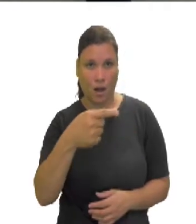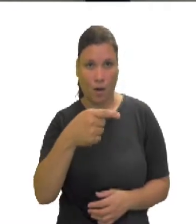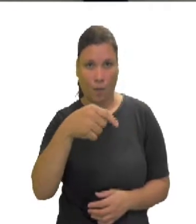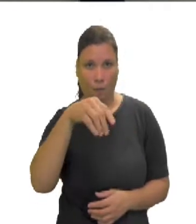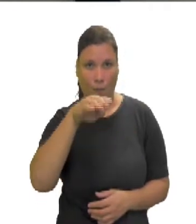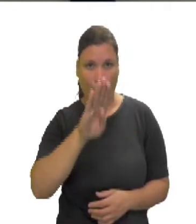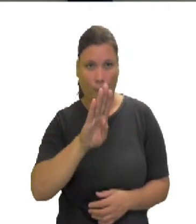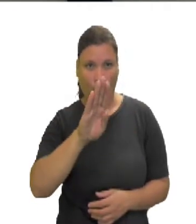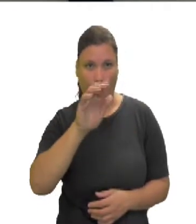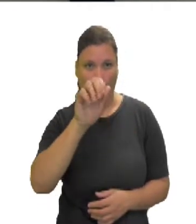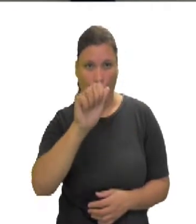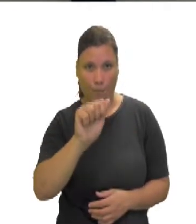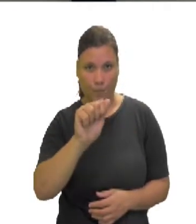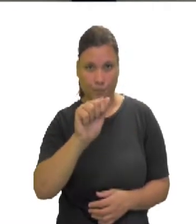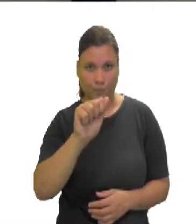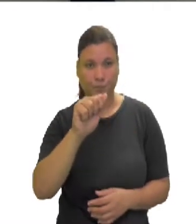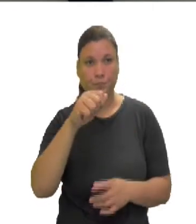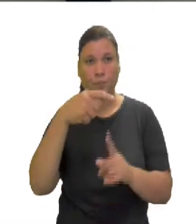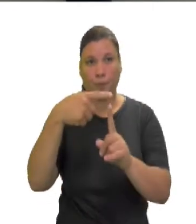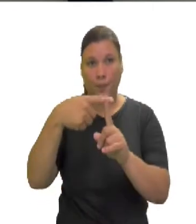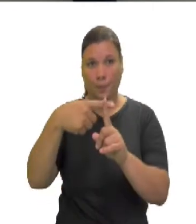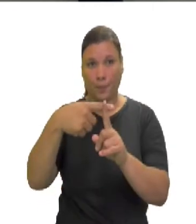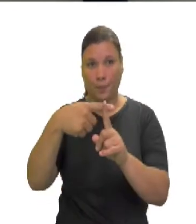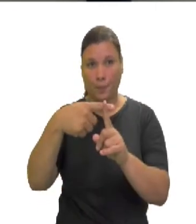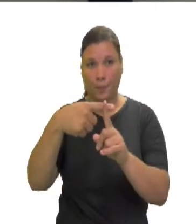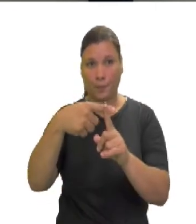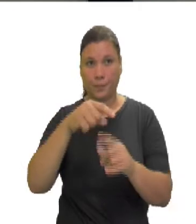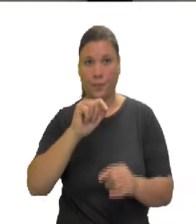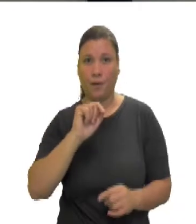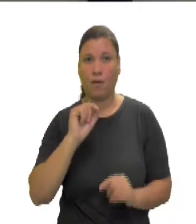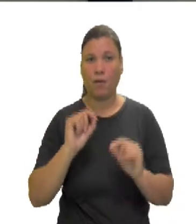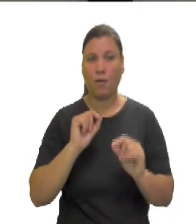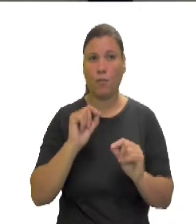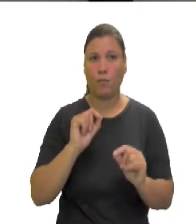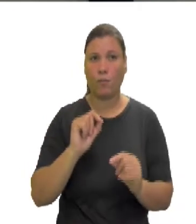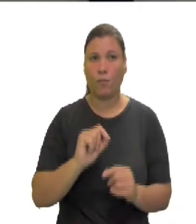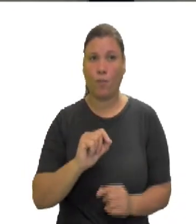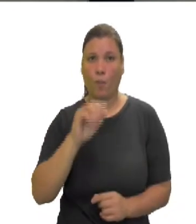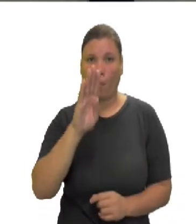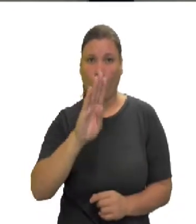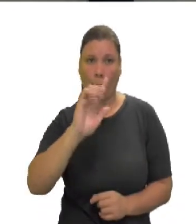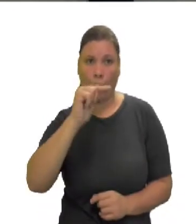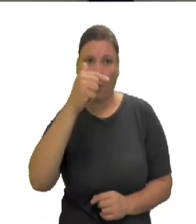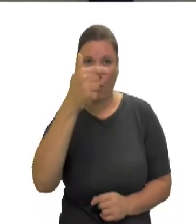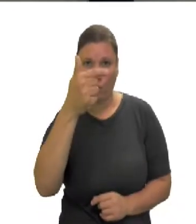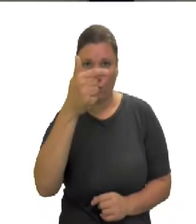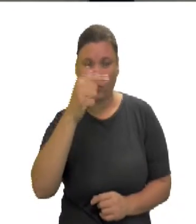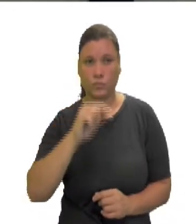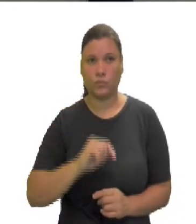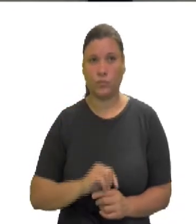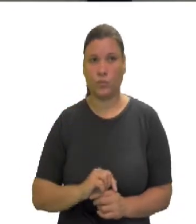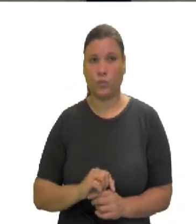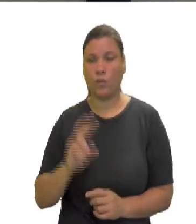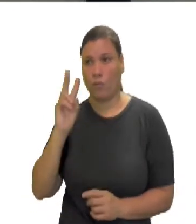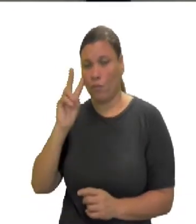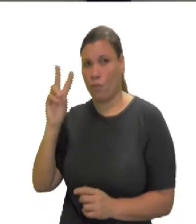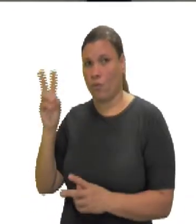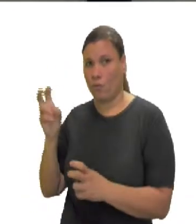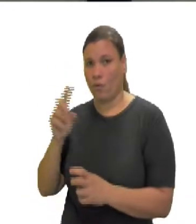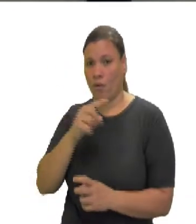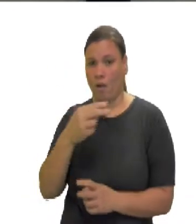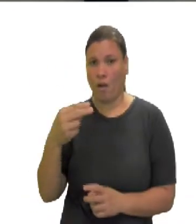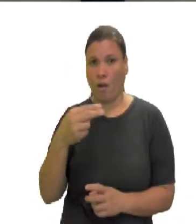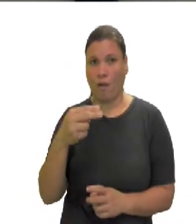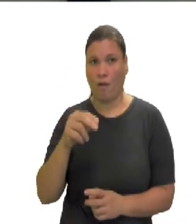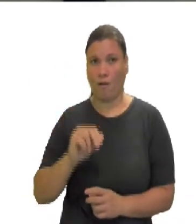B vezes A, eu tenho menos BA. Multiplicando B, menos B vezes menos B, eu